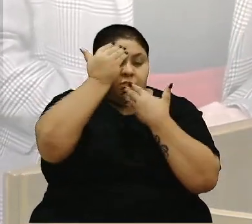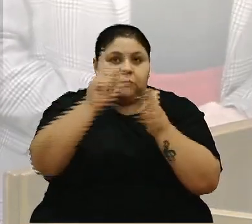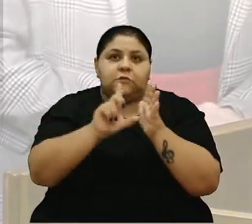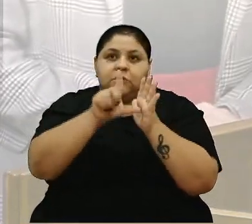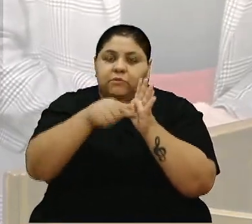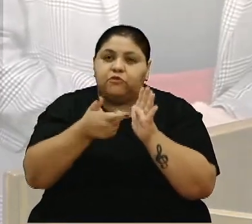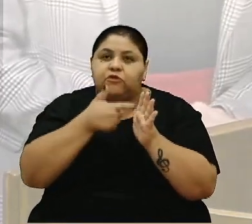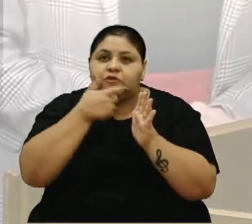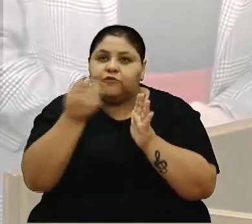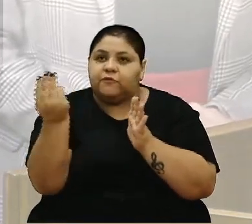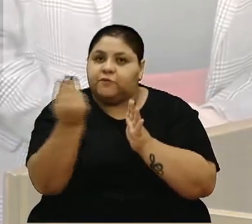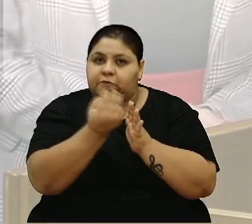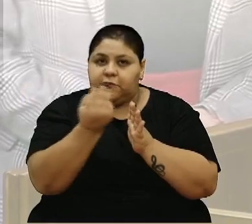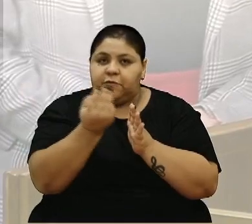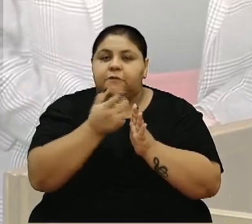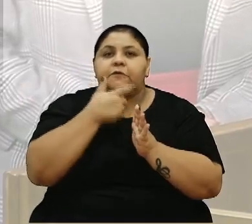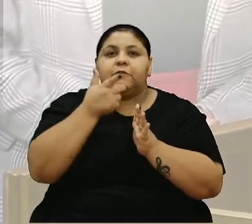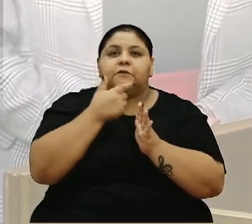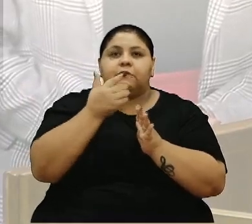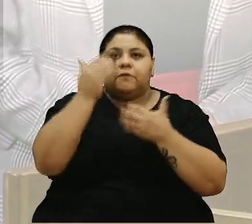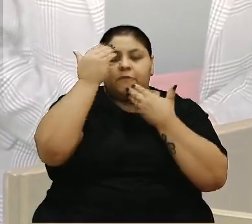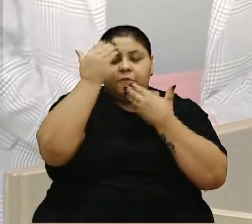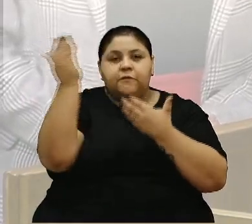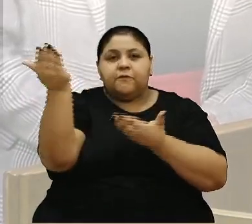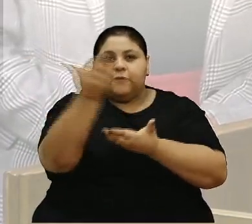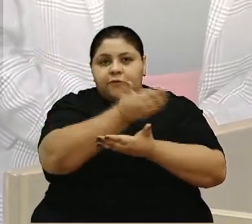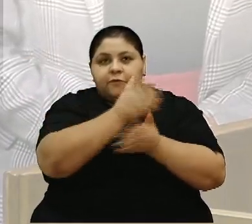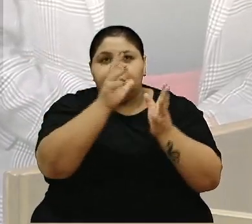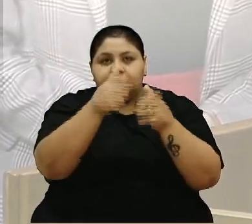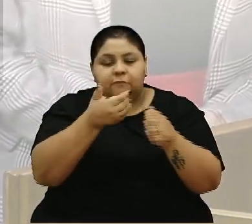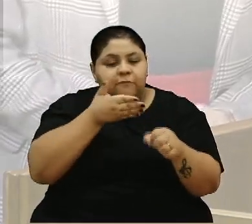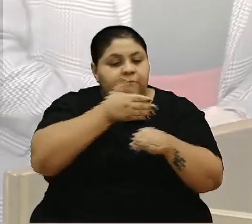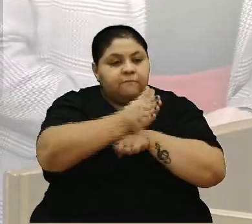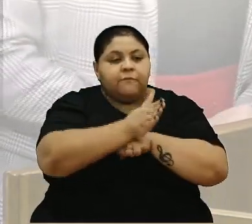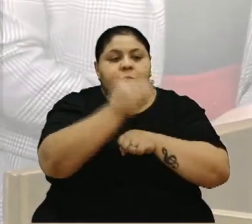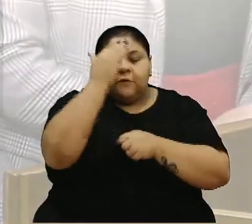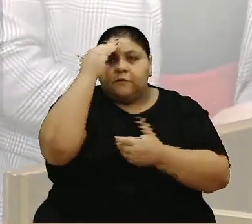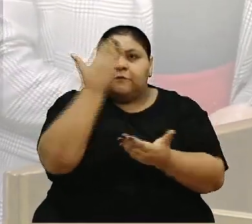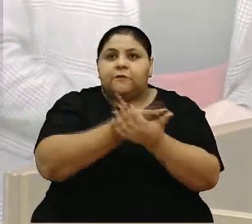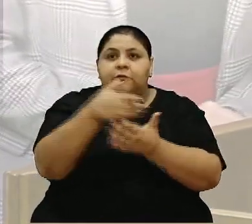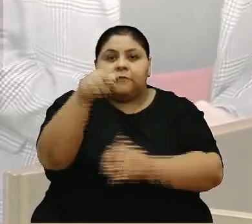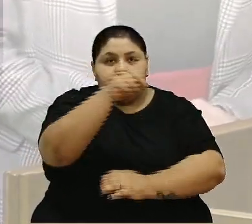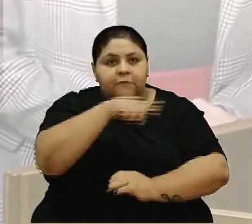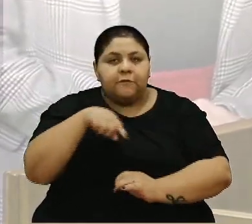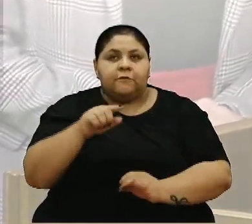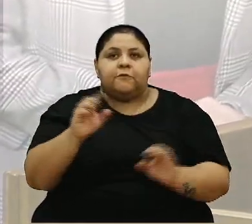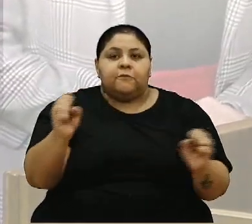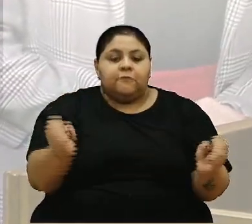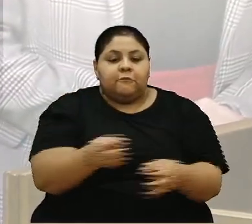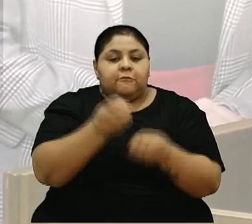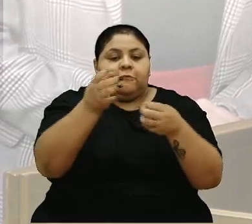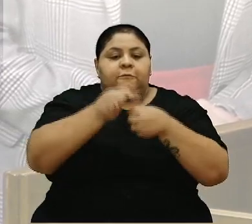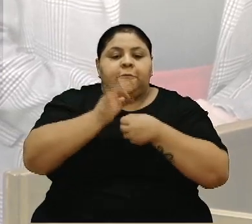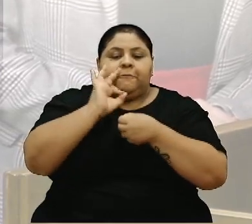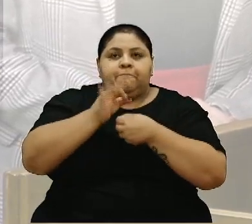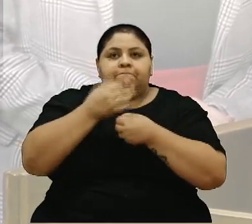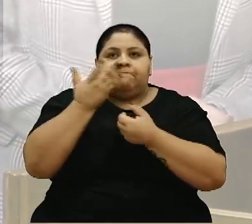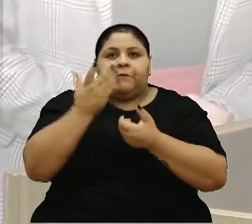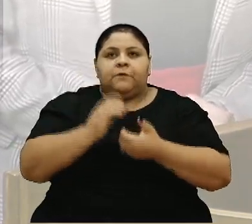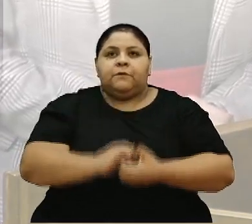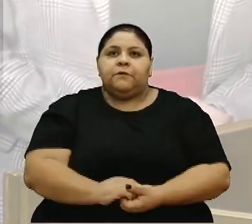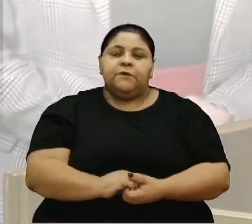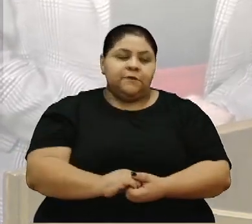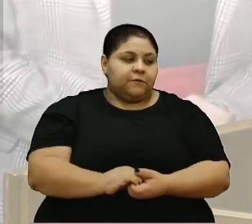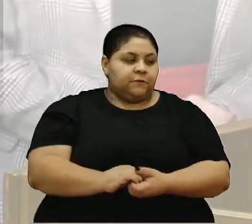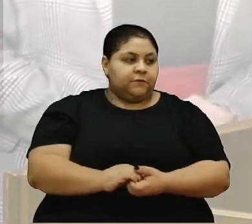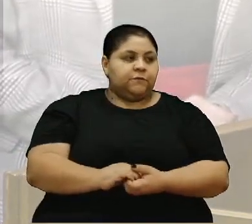dizer para as gurias dar uma palavra aí também, mas agradecer a vocês todos aqui que participaram, acreditaram na gente, na festa da uva, tá,